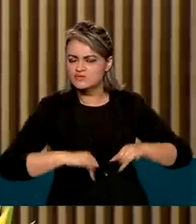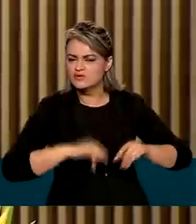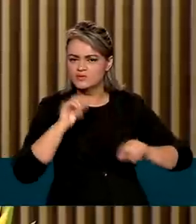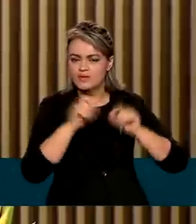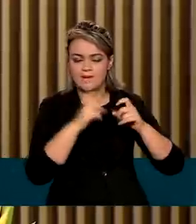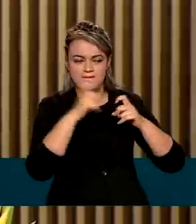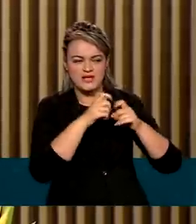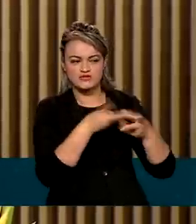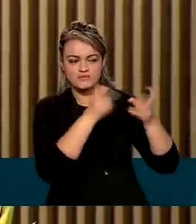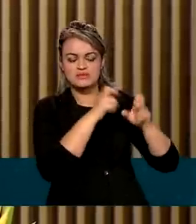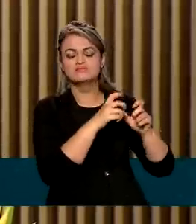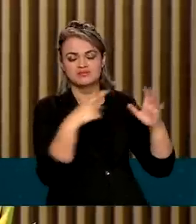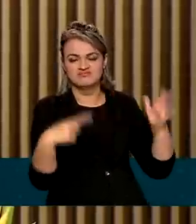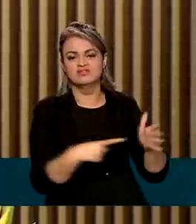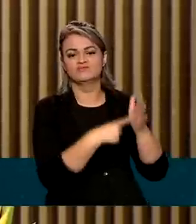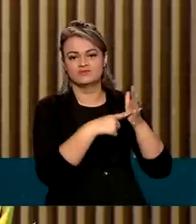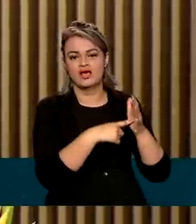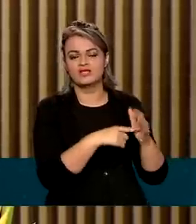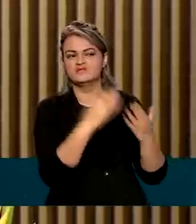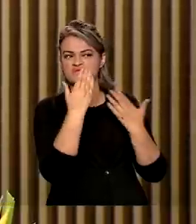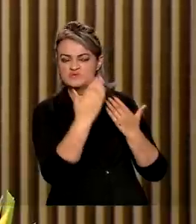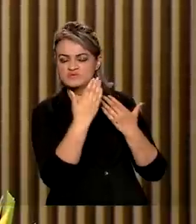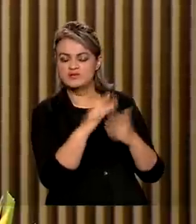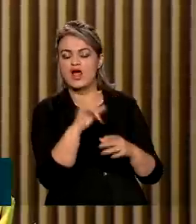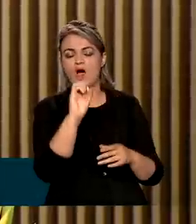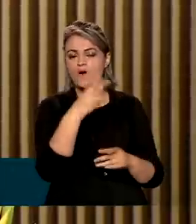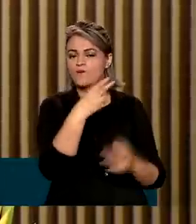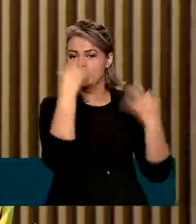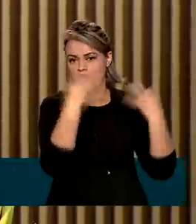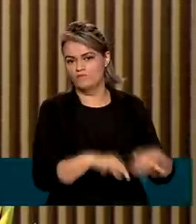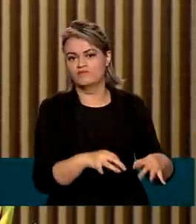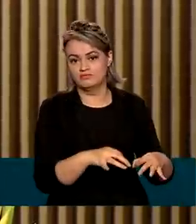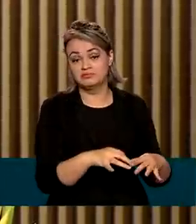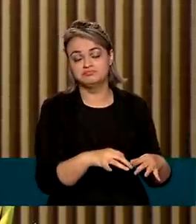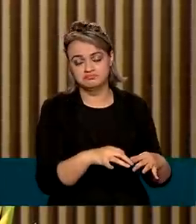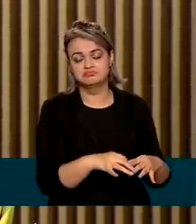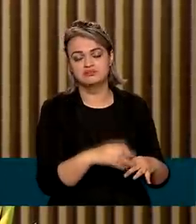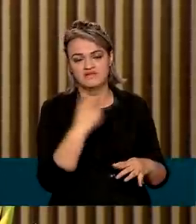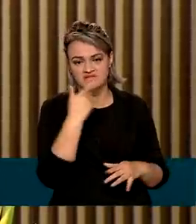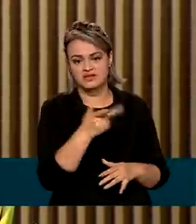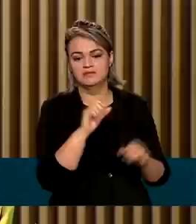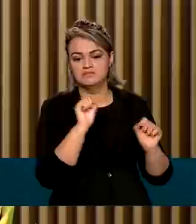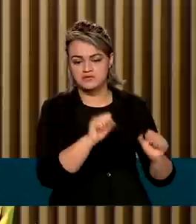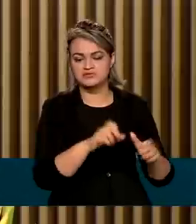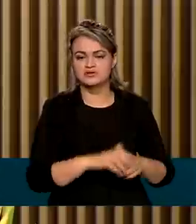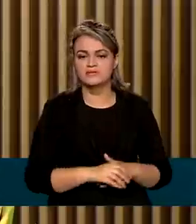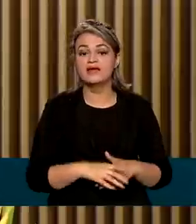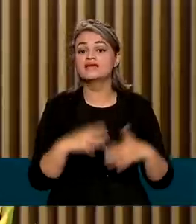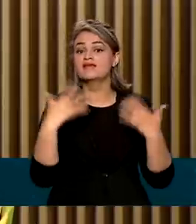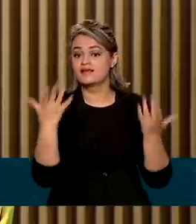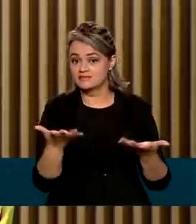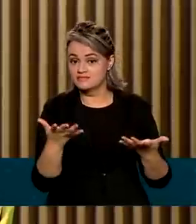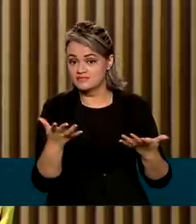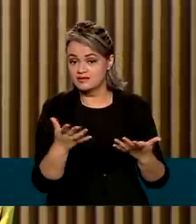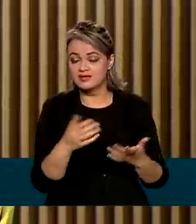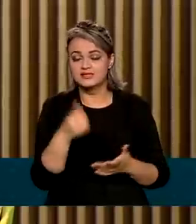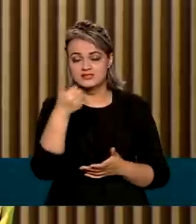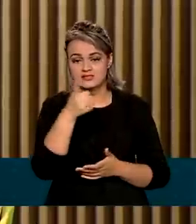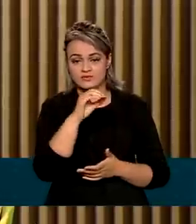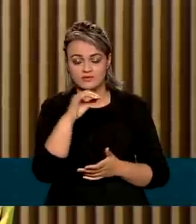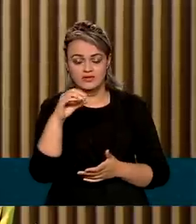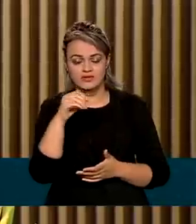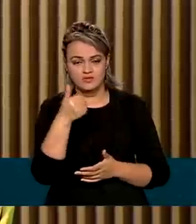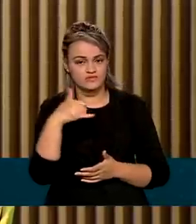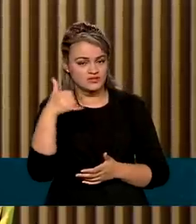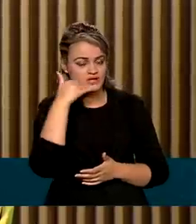notificação de casos suspeitos ou confirmados de violência autoprovocada. Por meio dele, o encaminhamento de